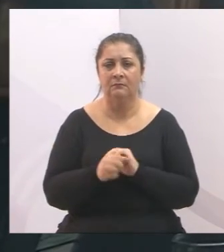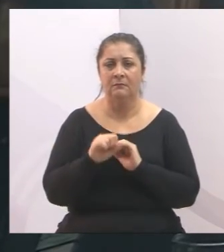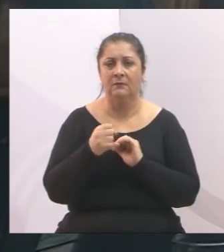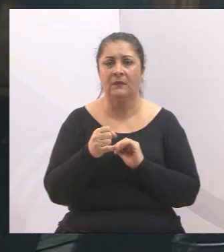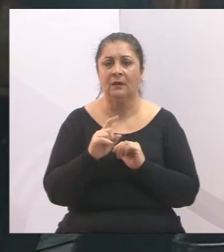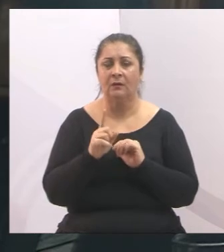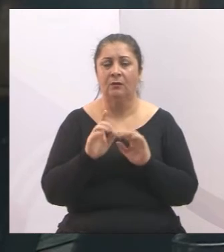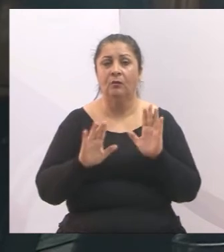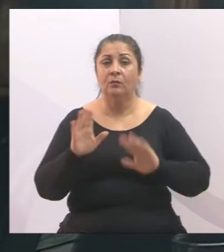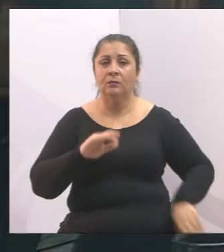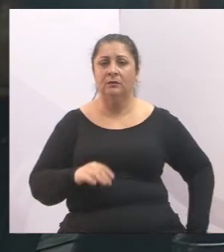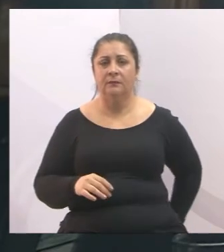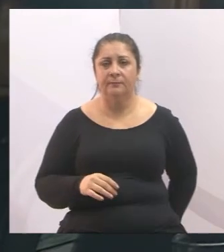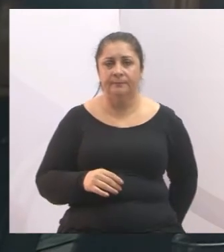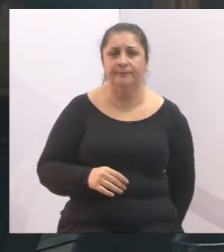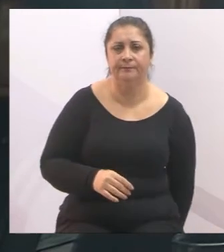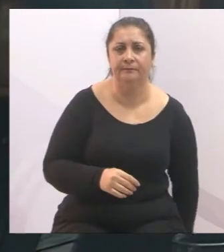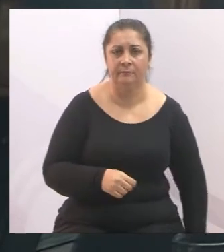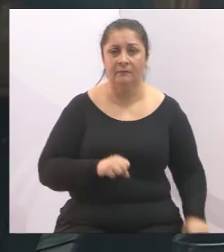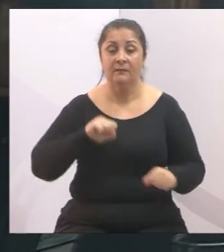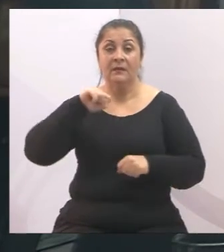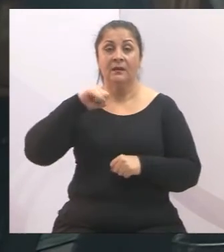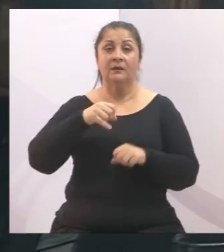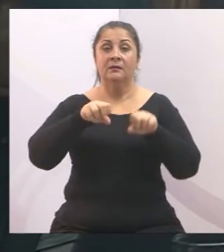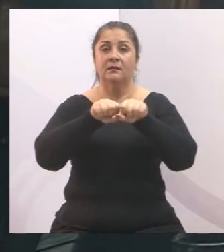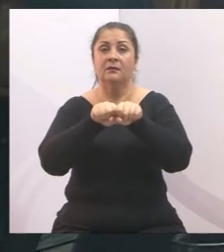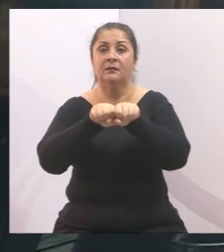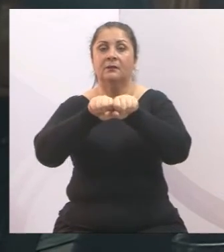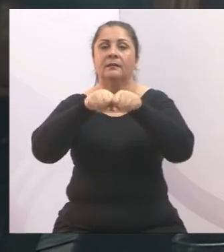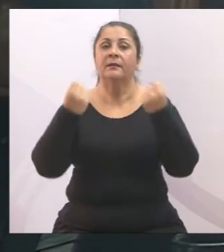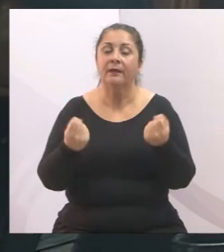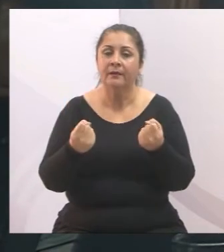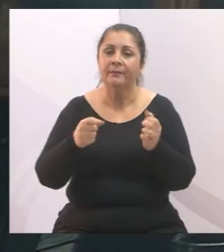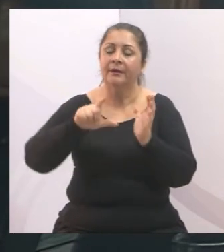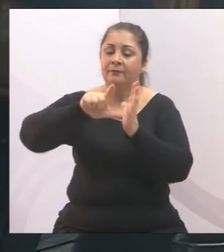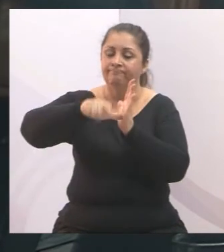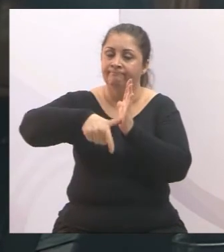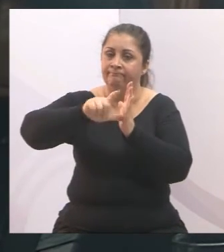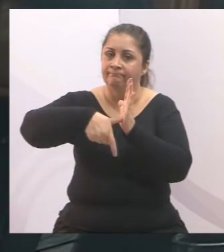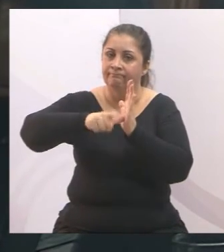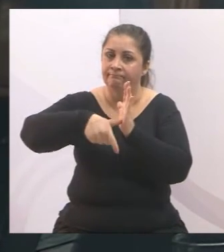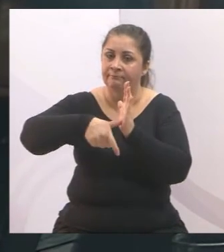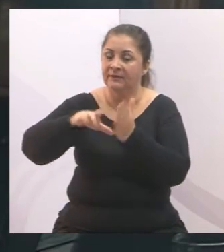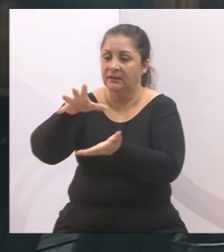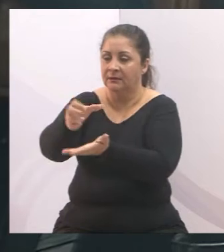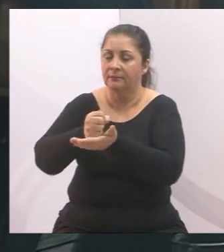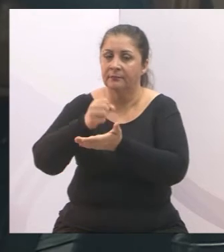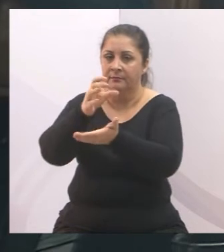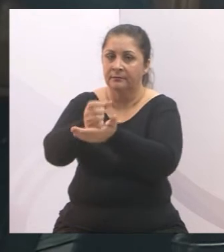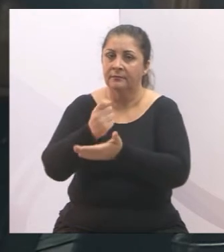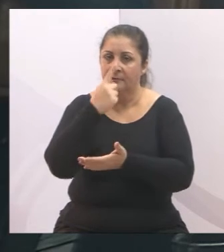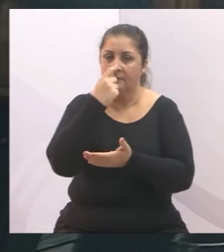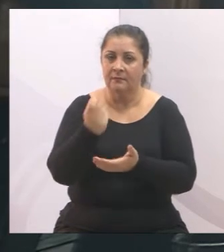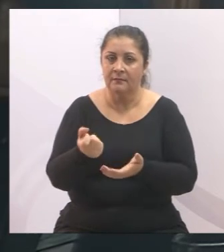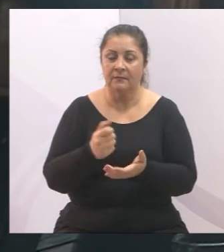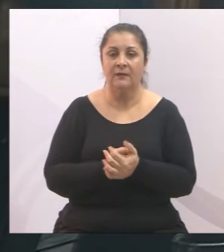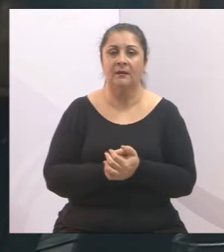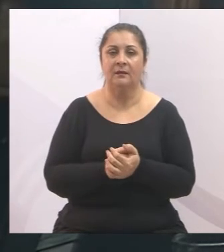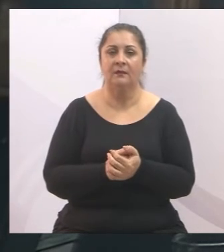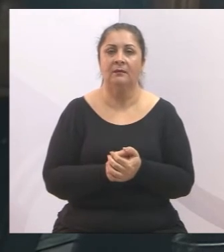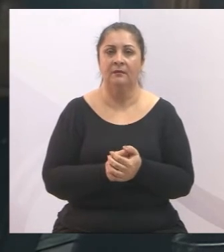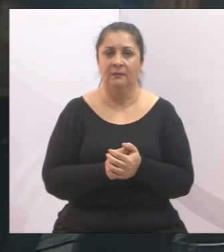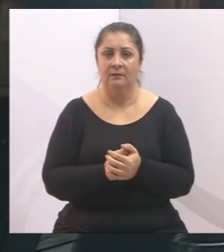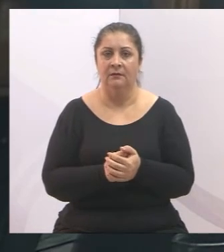condição de circular, quebram, e aí se quebram, atrasam a coleta no bairro, muitas vezes falta equipamento para o trabalhador fazer a